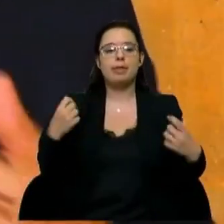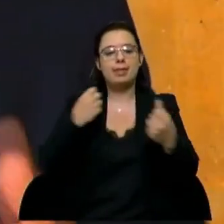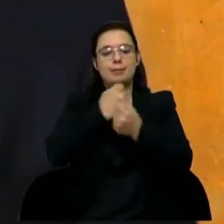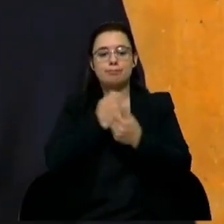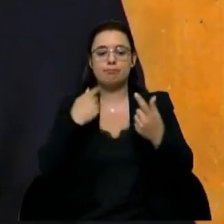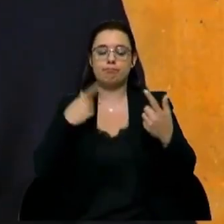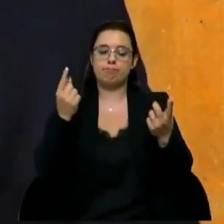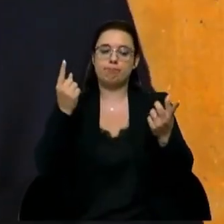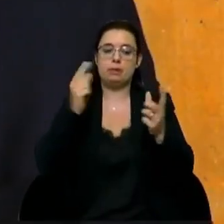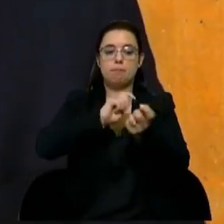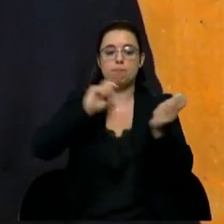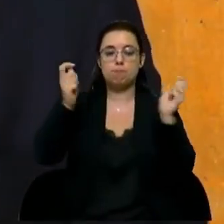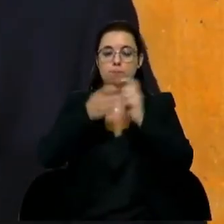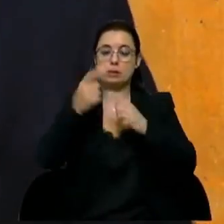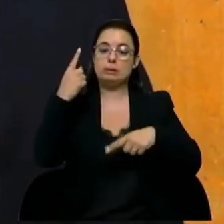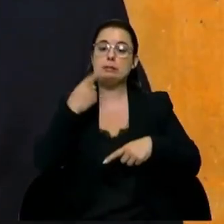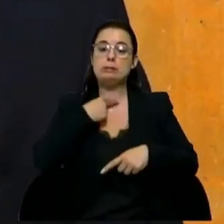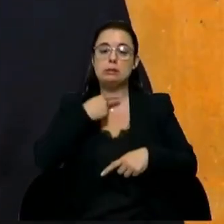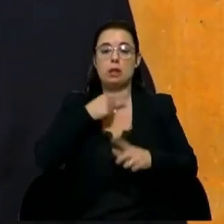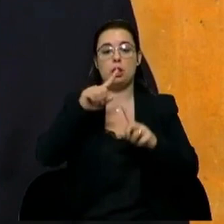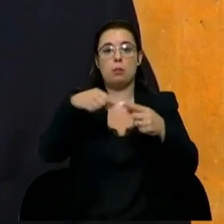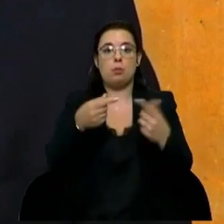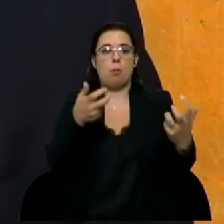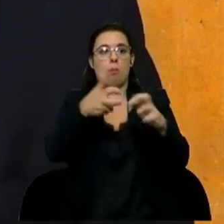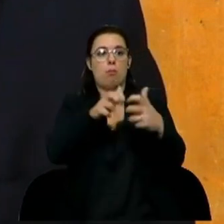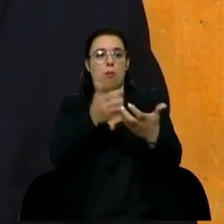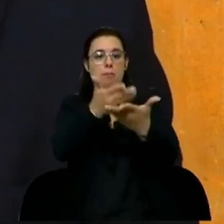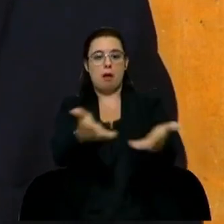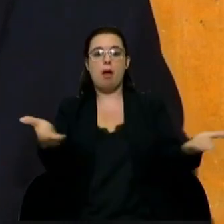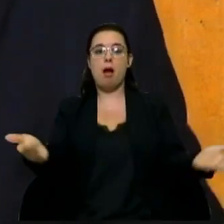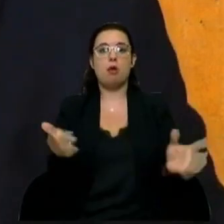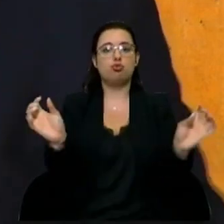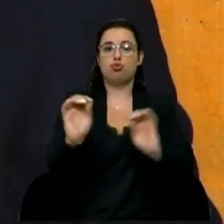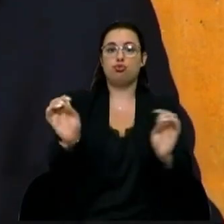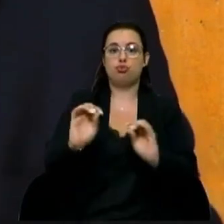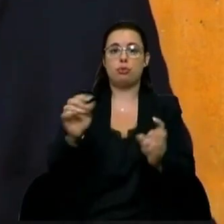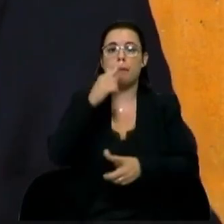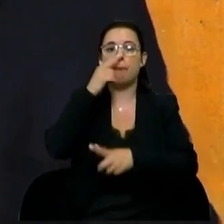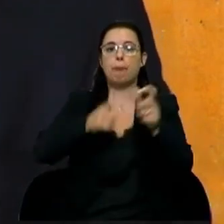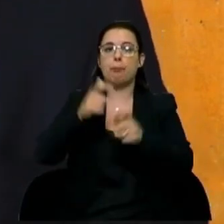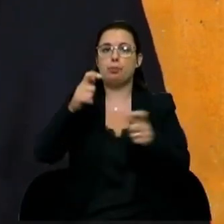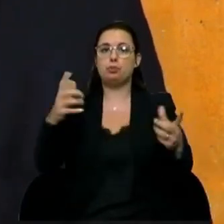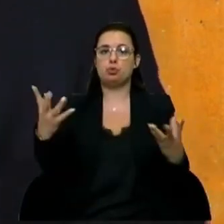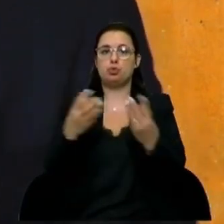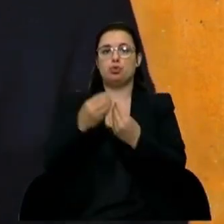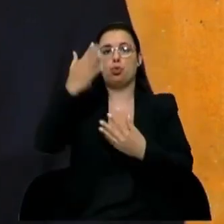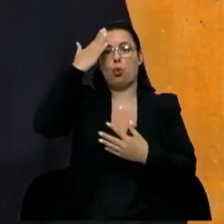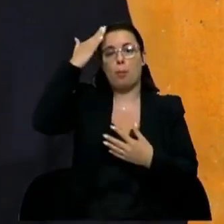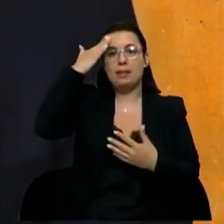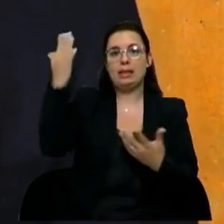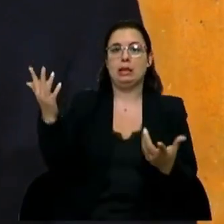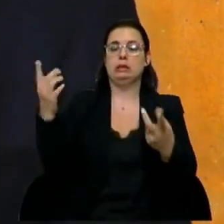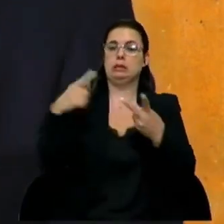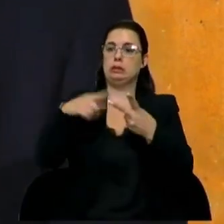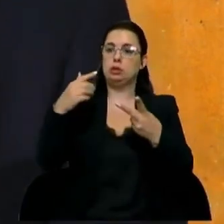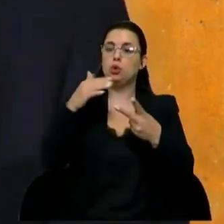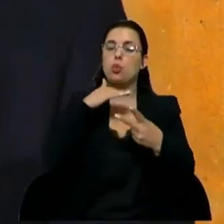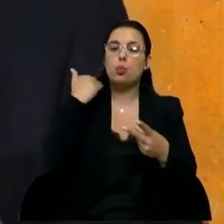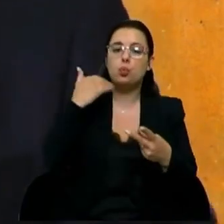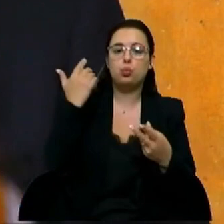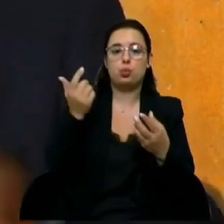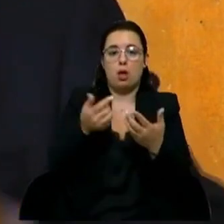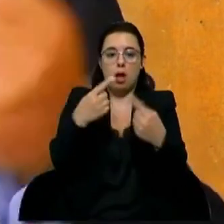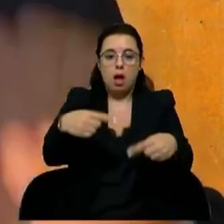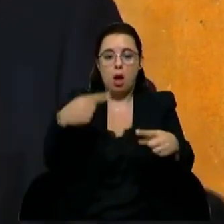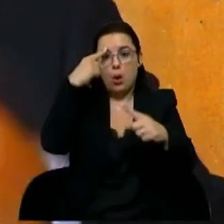transformação digital e depois depararem-se com um problema, que é de não terem as pessoas com as competências, com as qualificações que necessitam